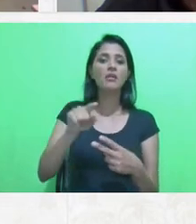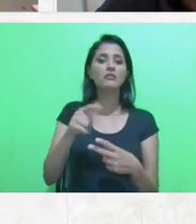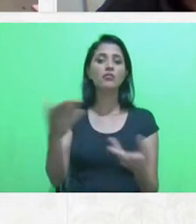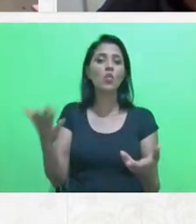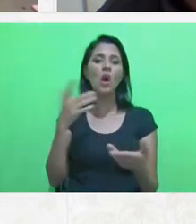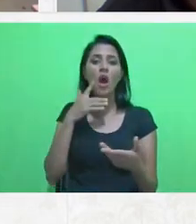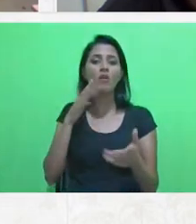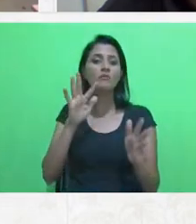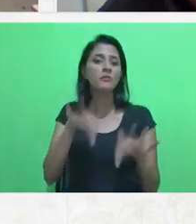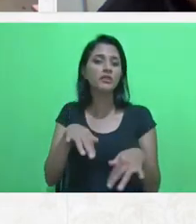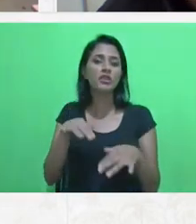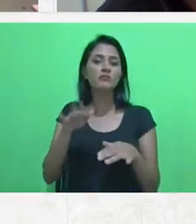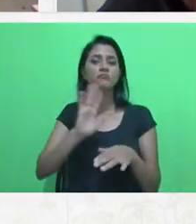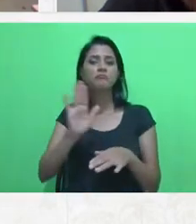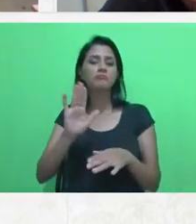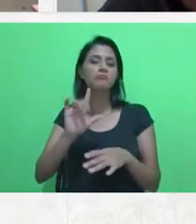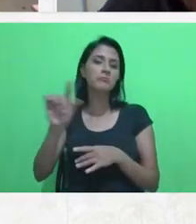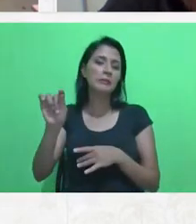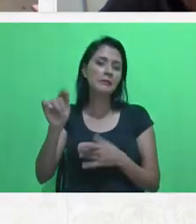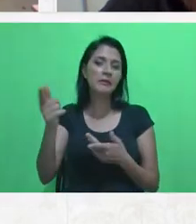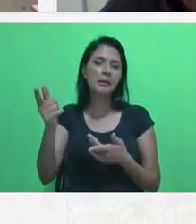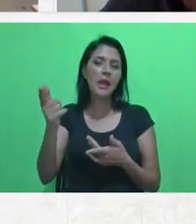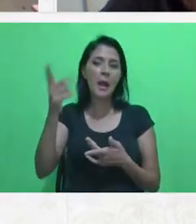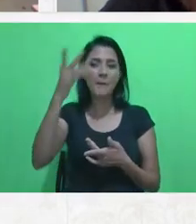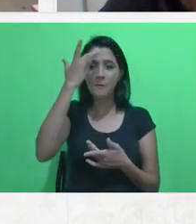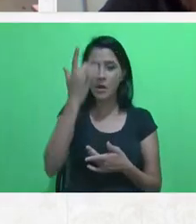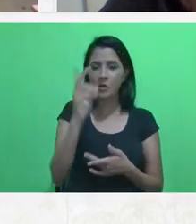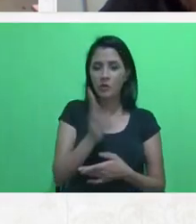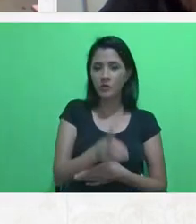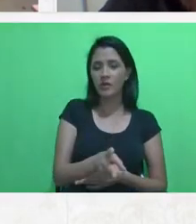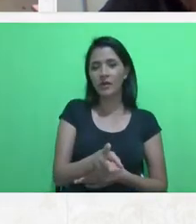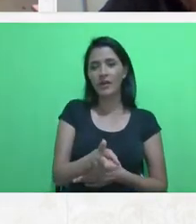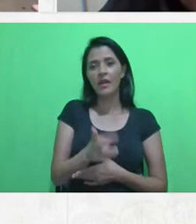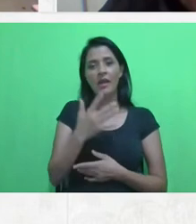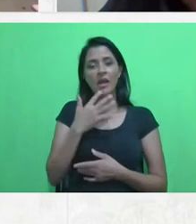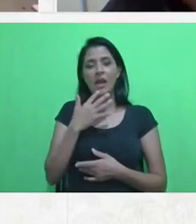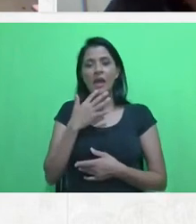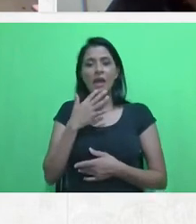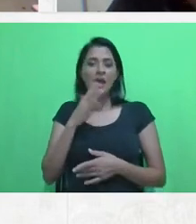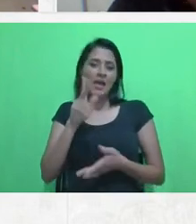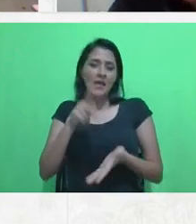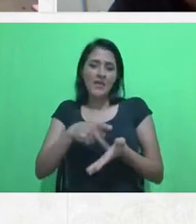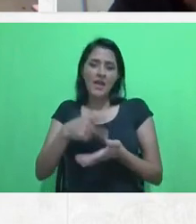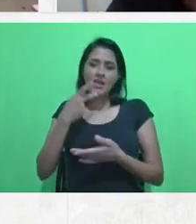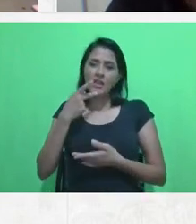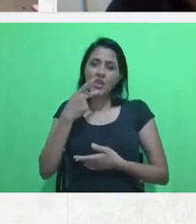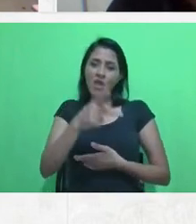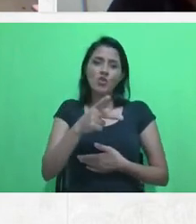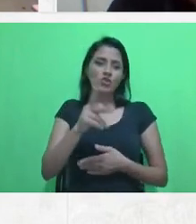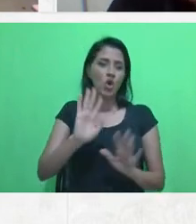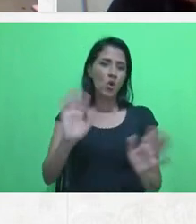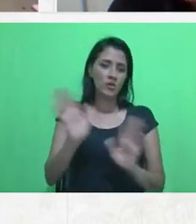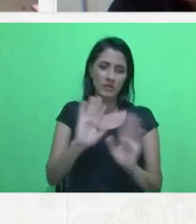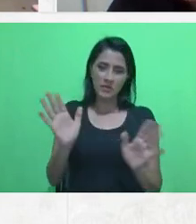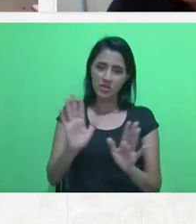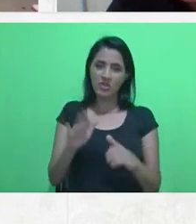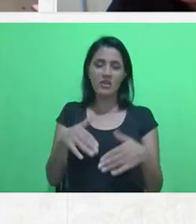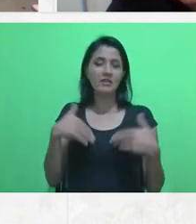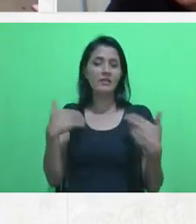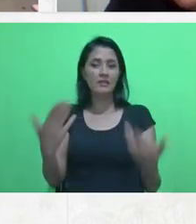amanhã? Na verdade, eu quero só fazer uma despedida, e